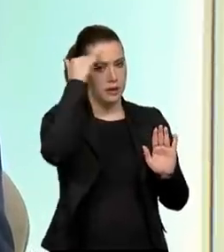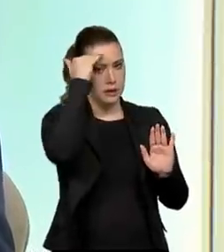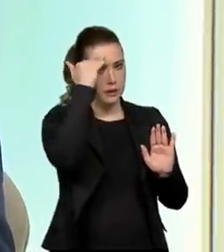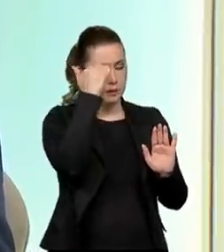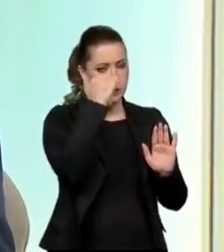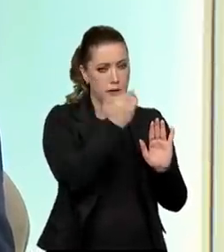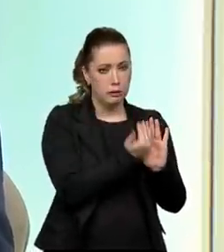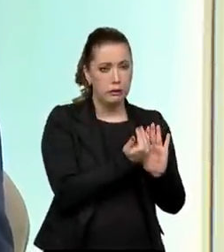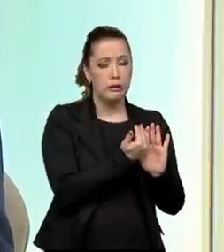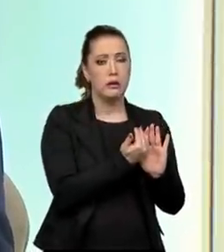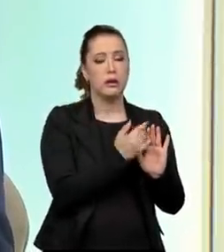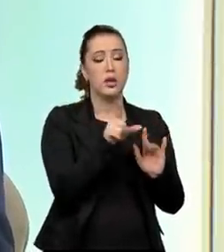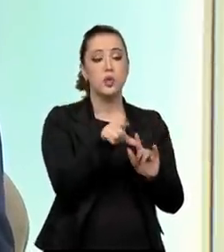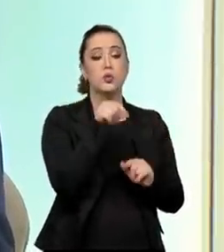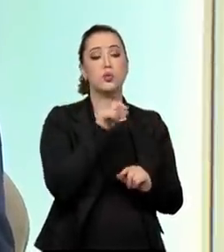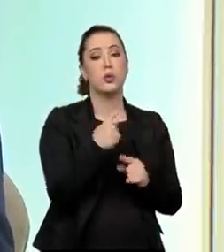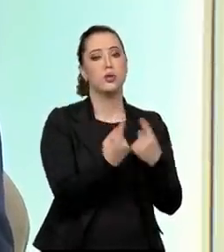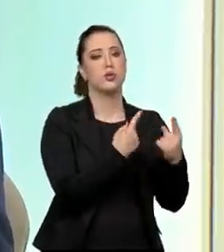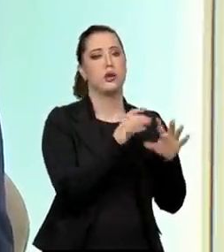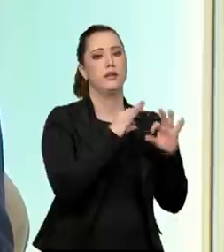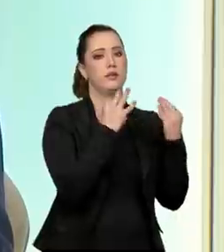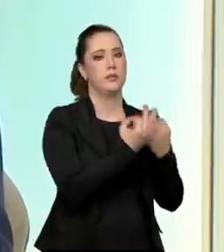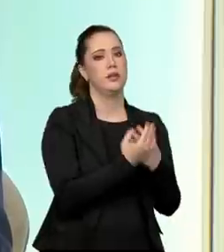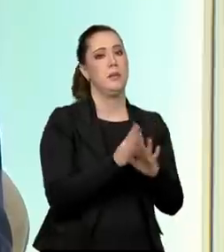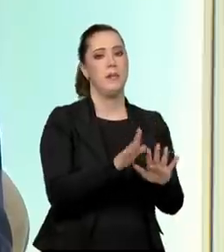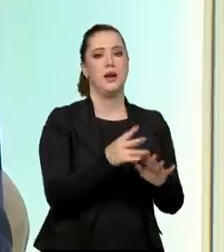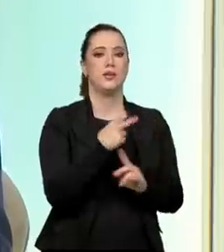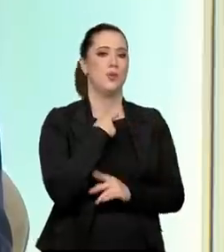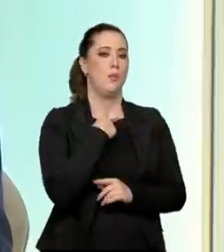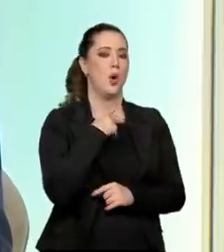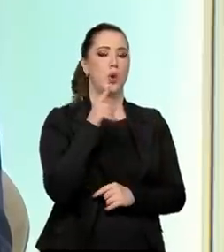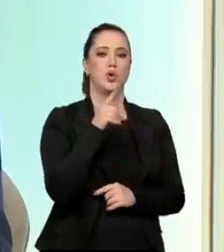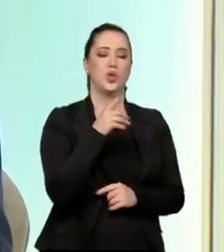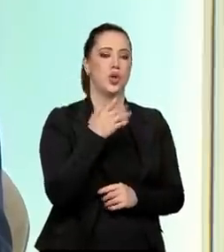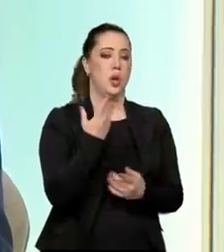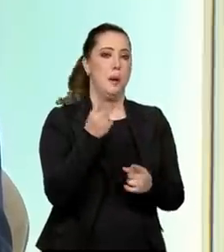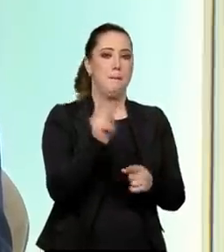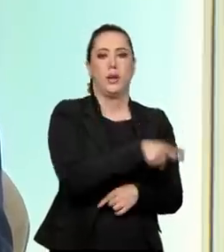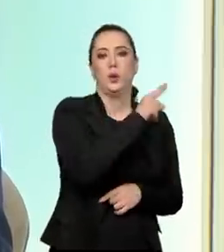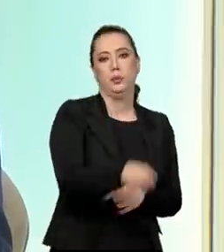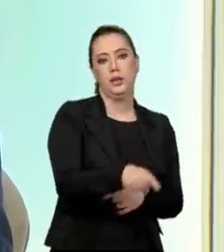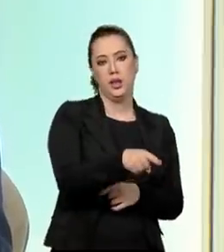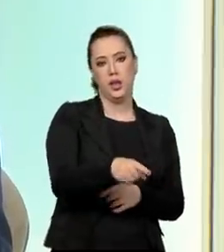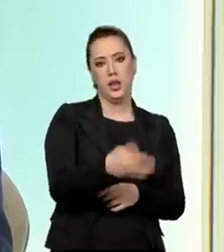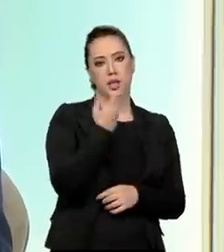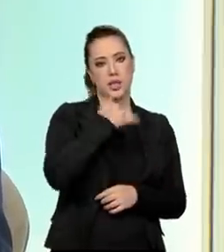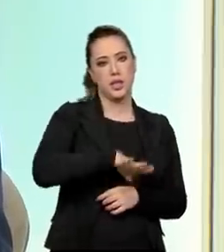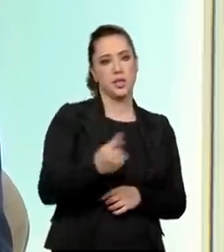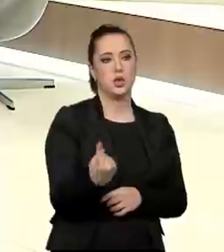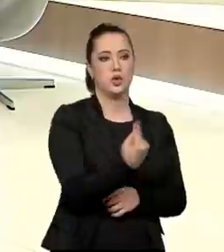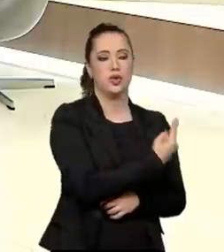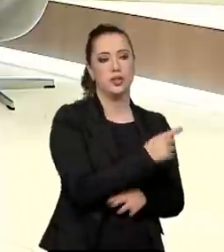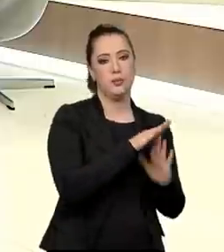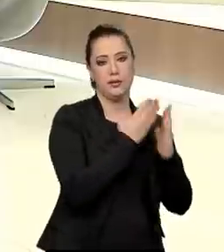escolhas das famílias, mas que não se privem as crianças desse direito. É um crime que a gente está cometendo contra as nossas crianças.